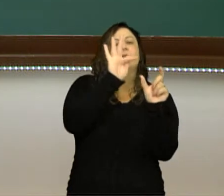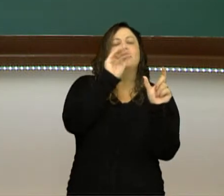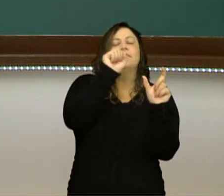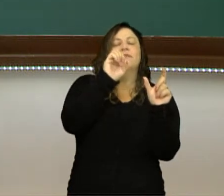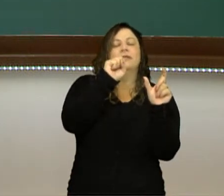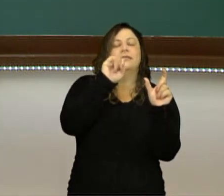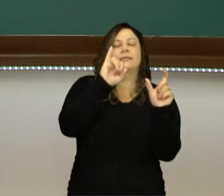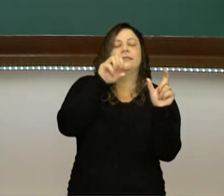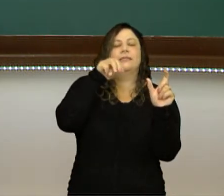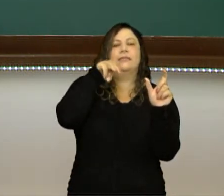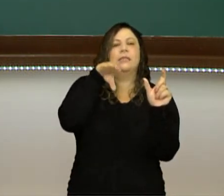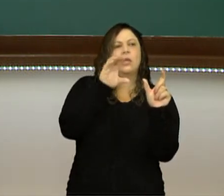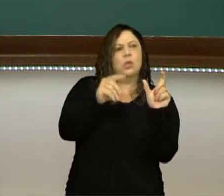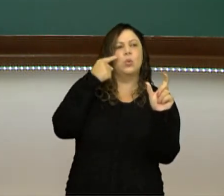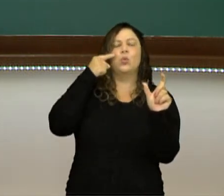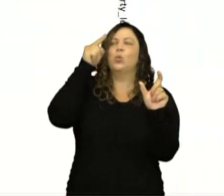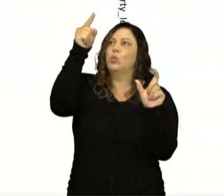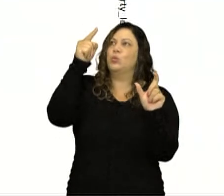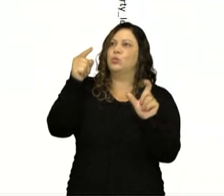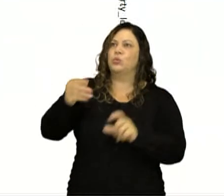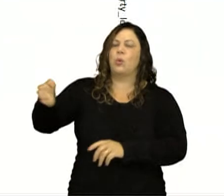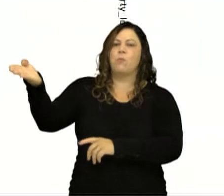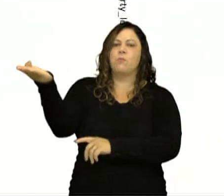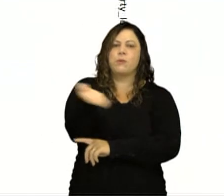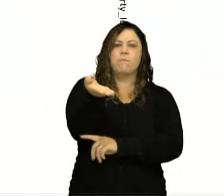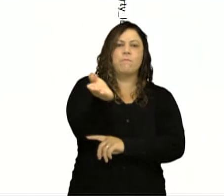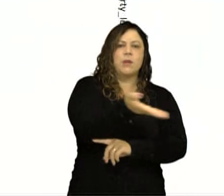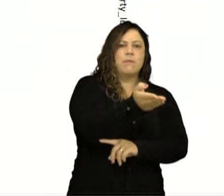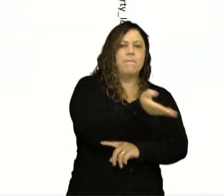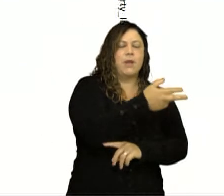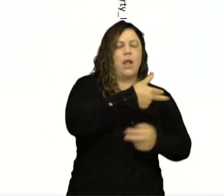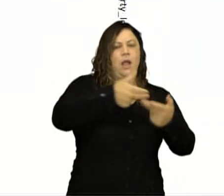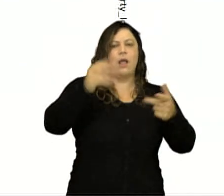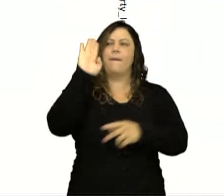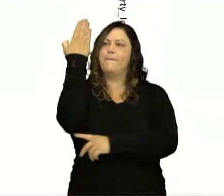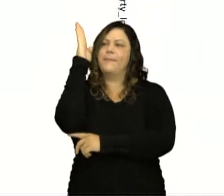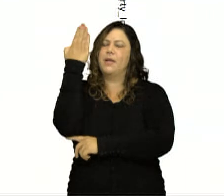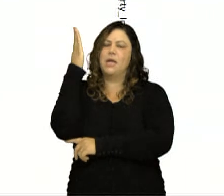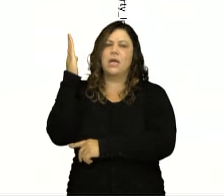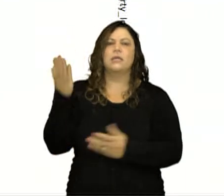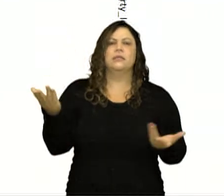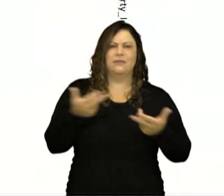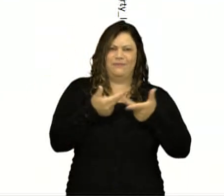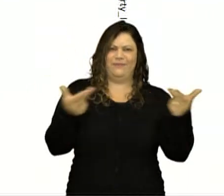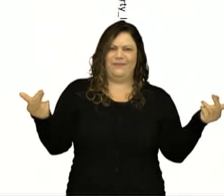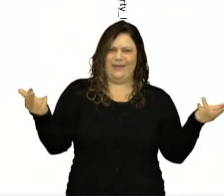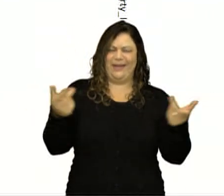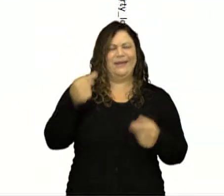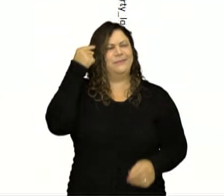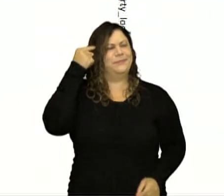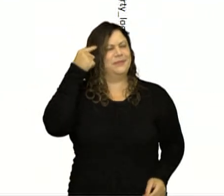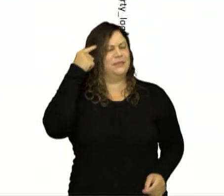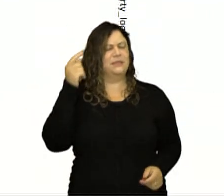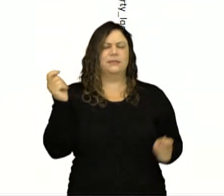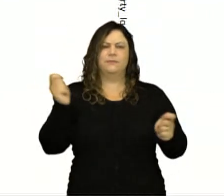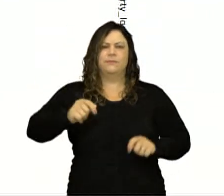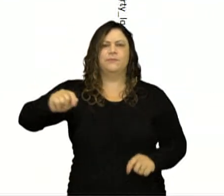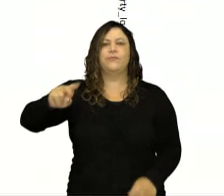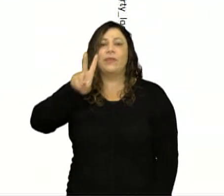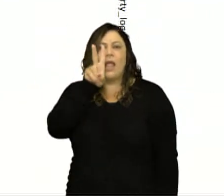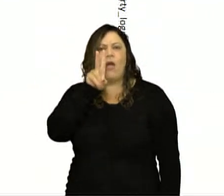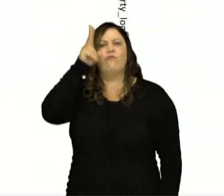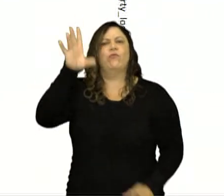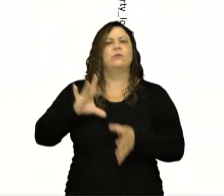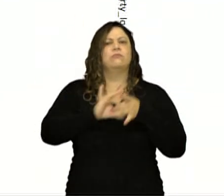desse objeto aqui. Esse machado com várias madeiras circulando e prensando ele. Porque assim, a força da União